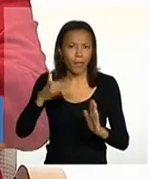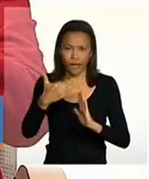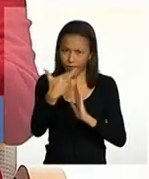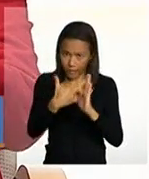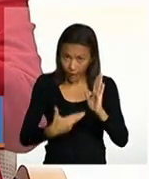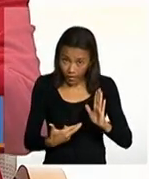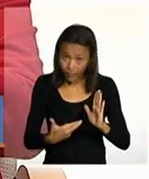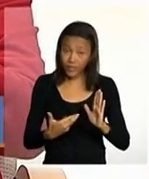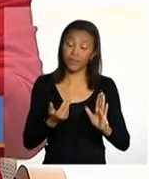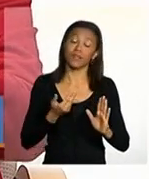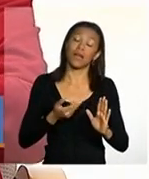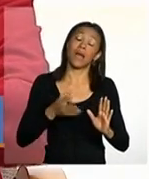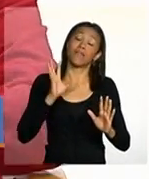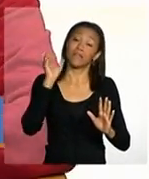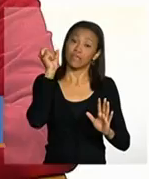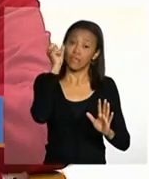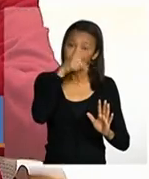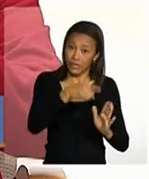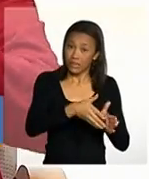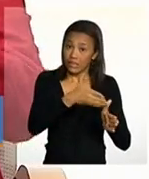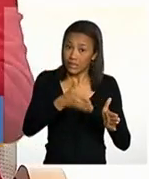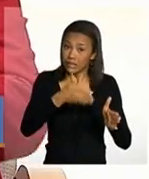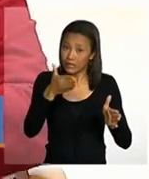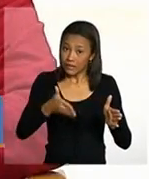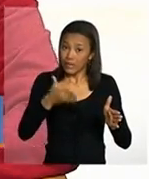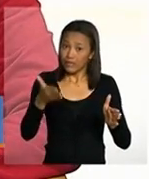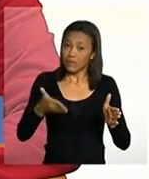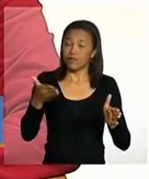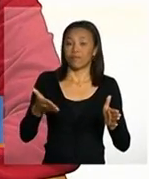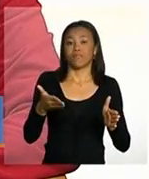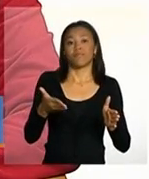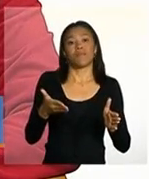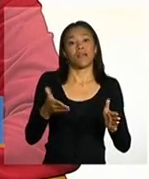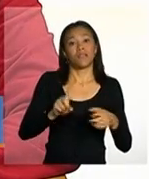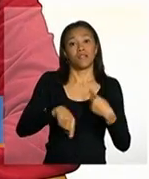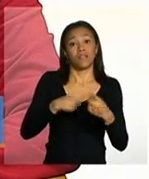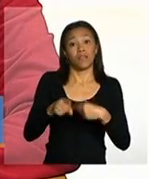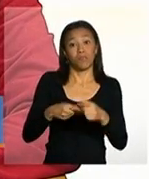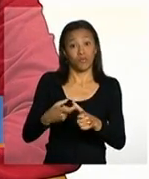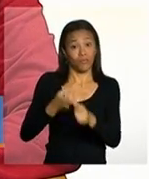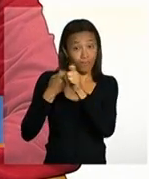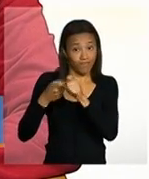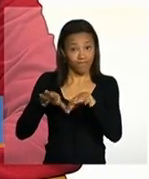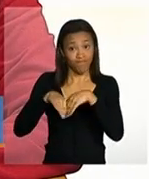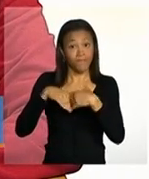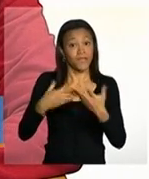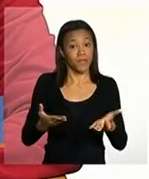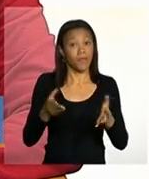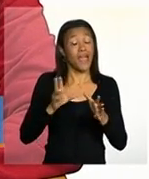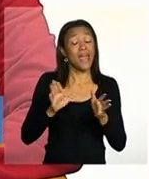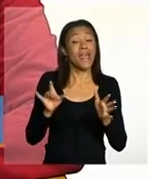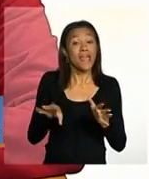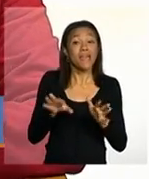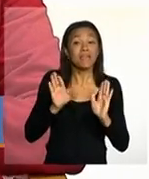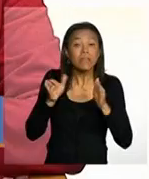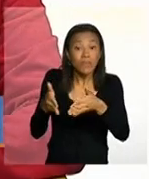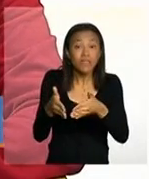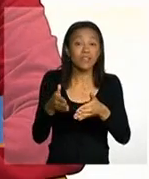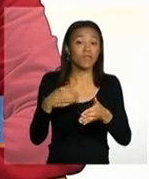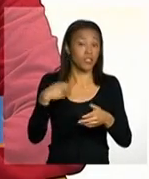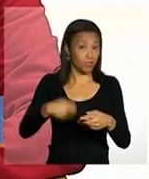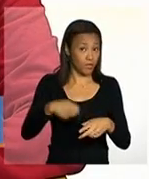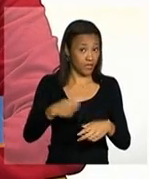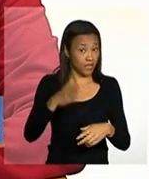evoluir no efeito gradativo ela passaria para suspensão então esse é um caso muito particular aí que eu não sei a gente